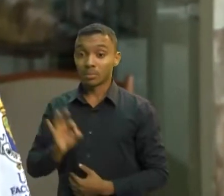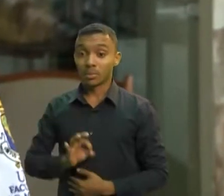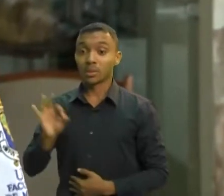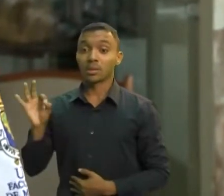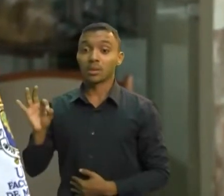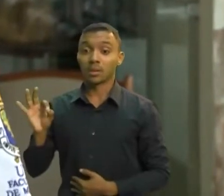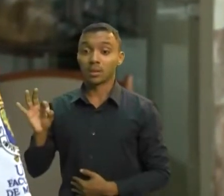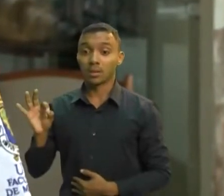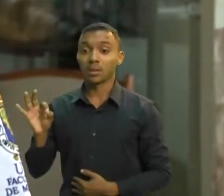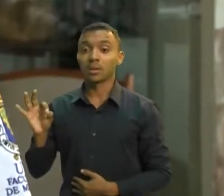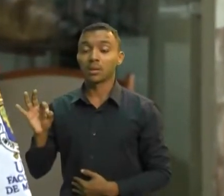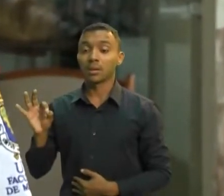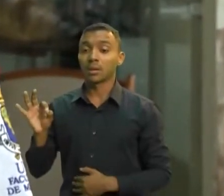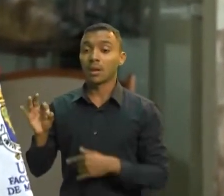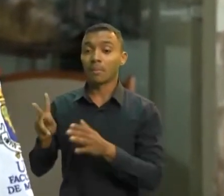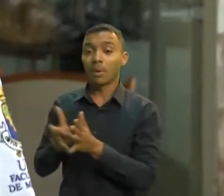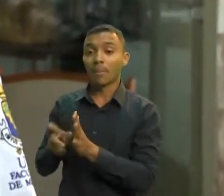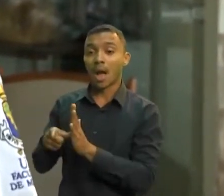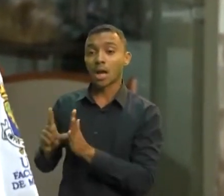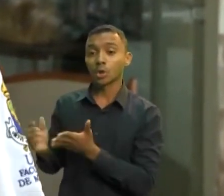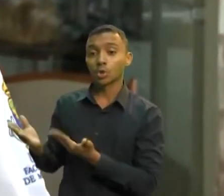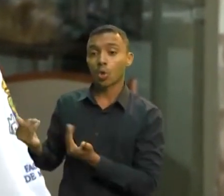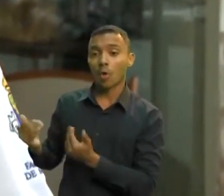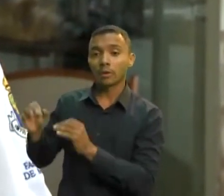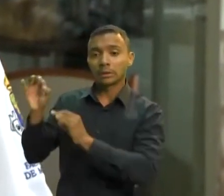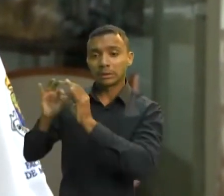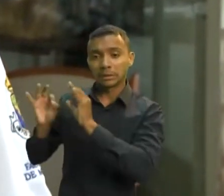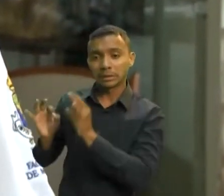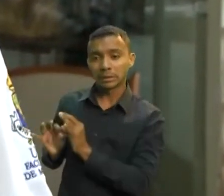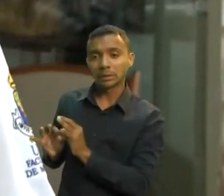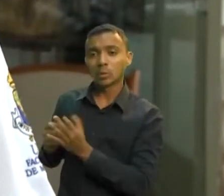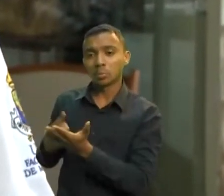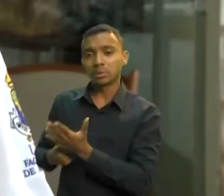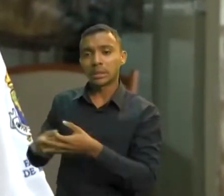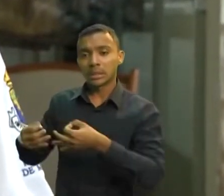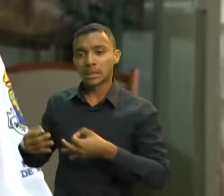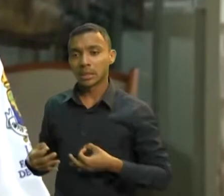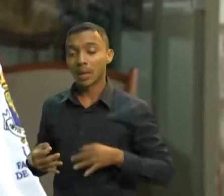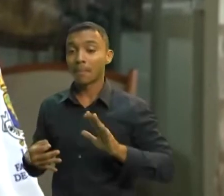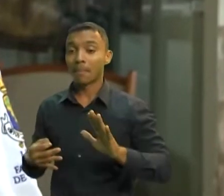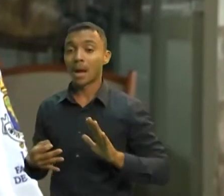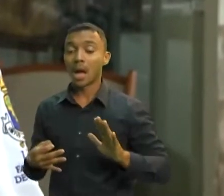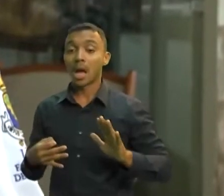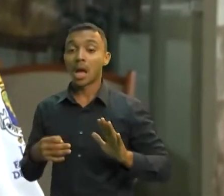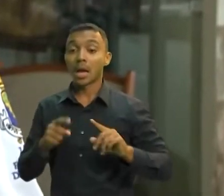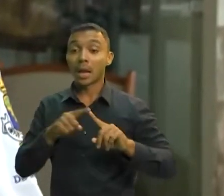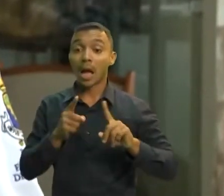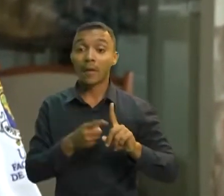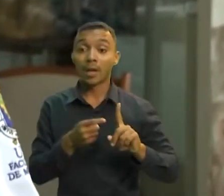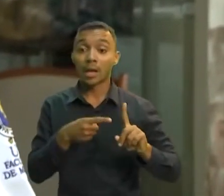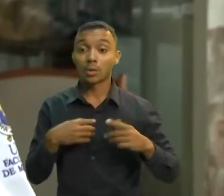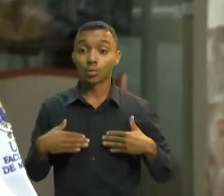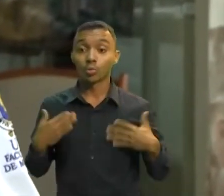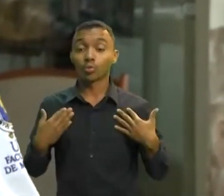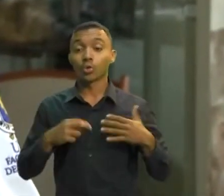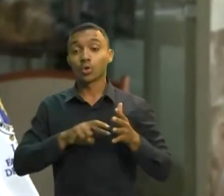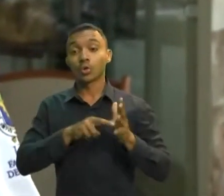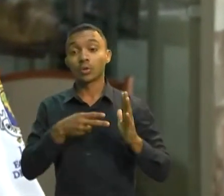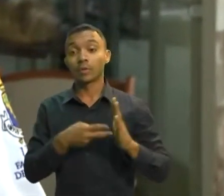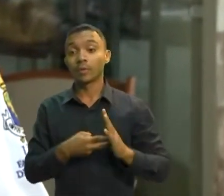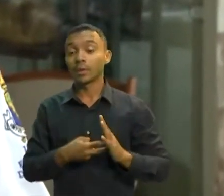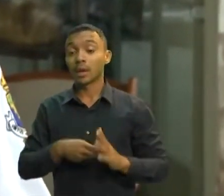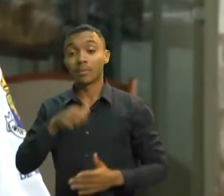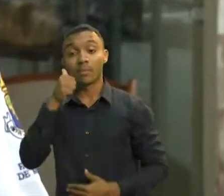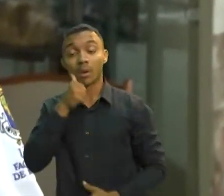são planejadas pelas adolescentes. Então, a gravidez não planejada é aquela que a adolescente não quer, então